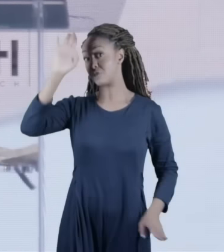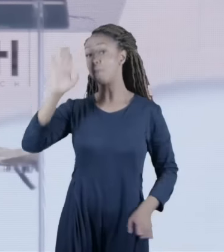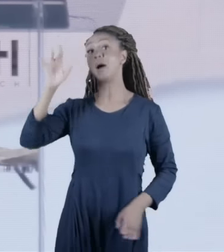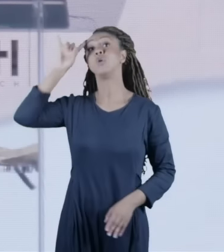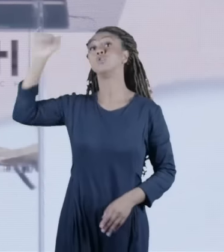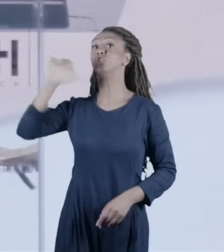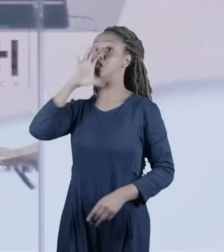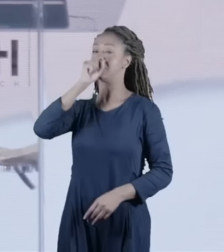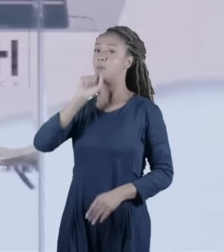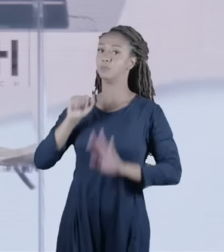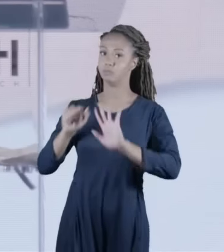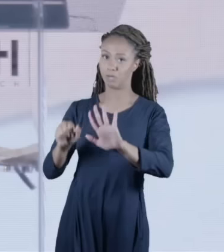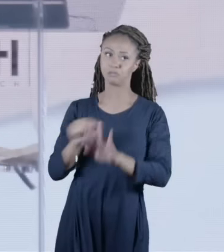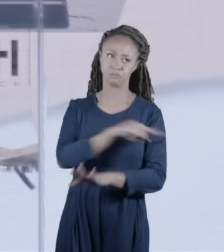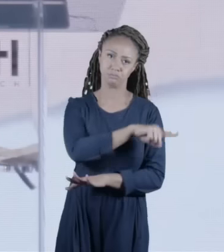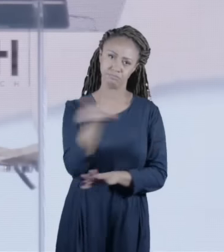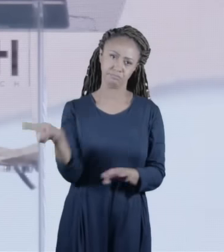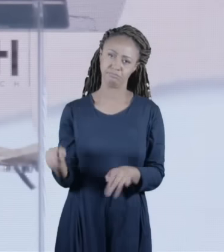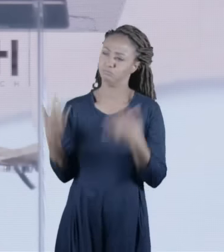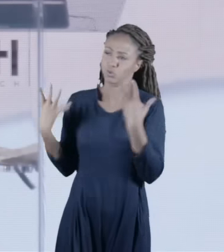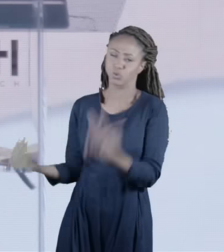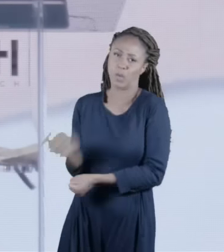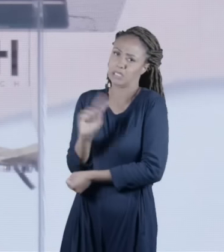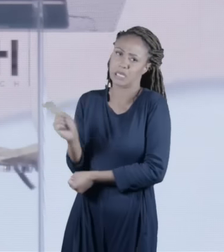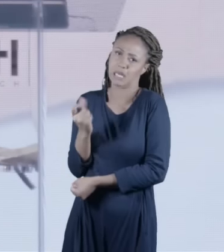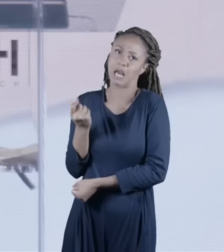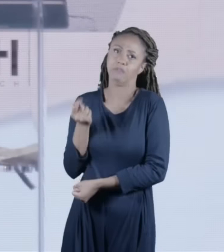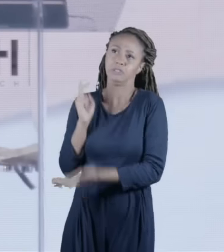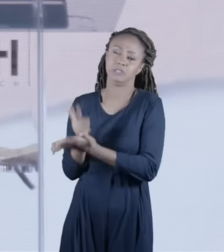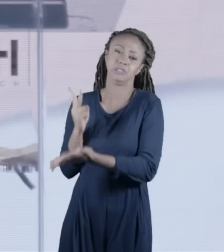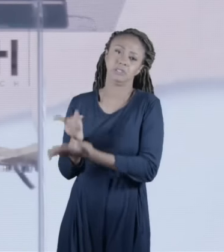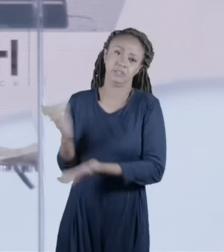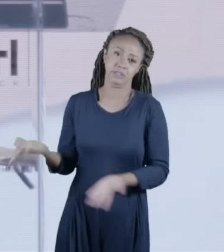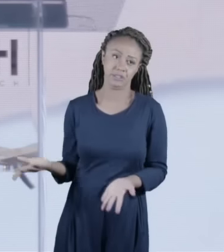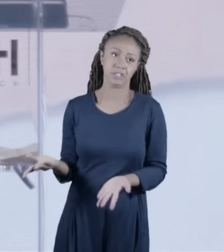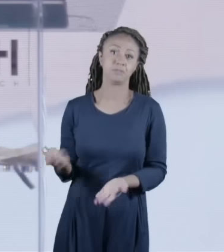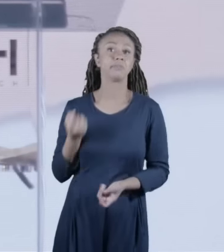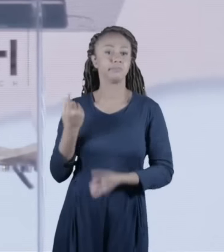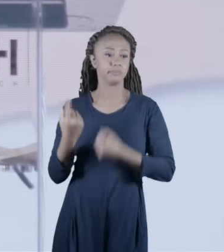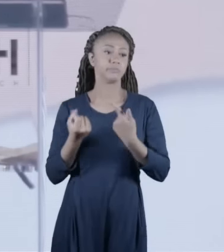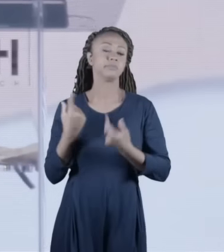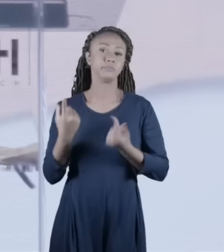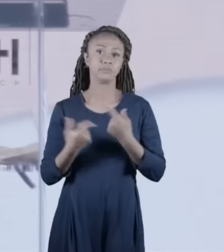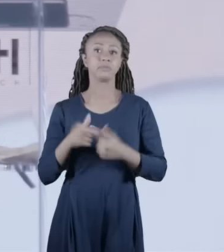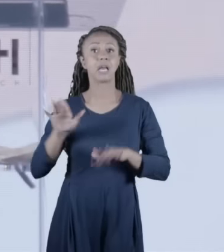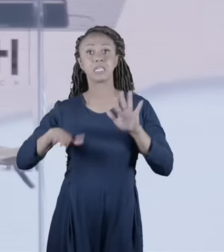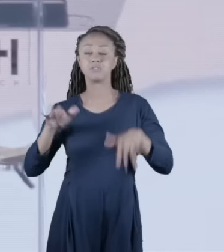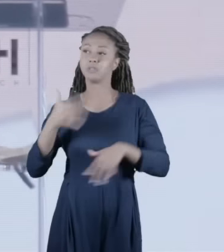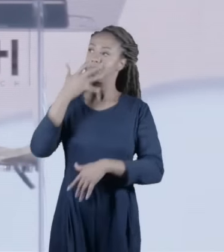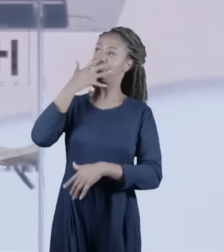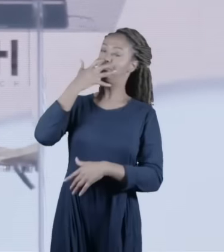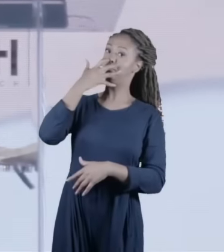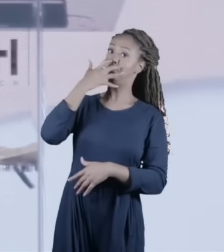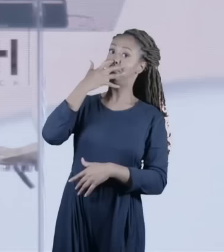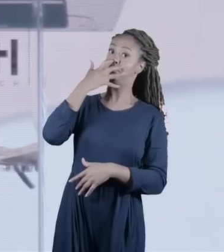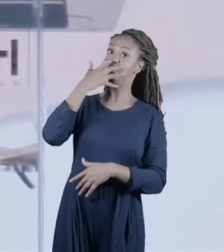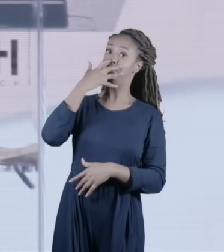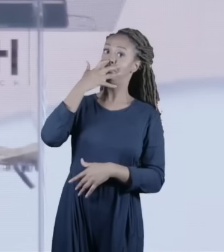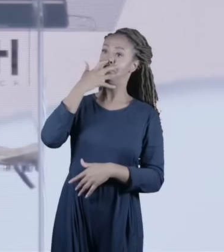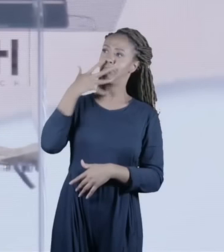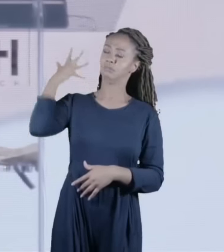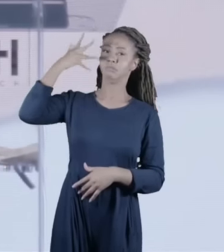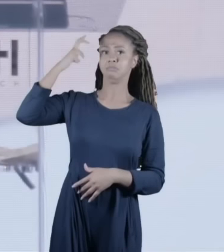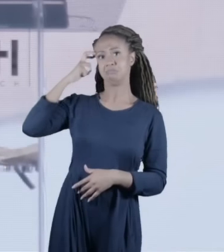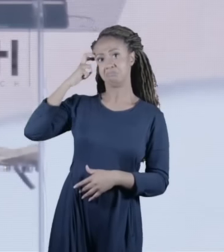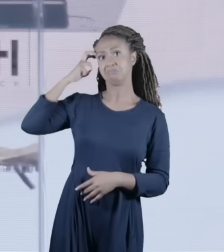ele foi aceito vamos ser bem claros tinham as vezes pessoas na sinagoga que se maravilhavam com a